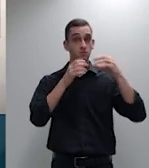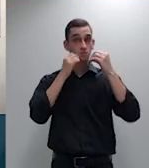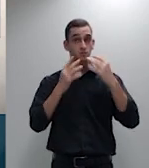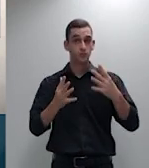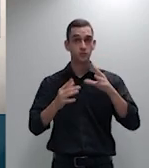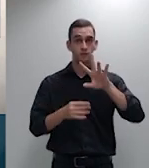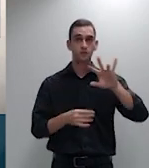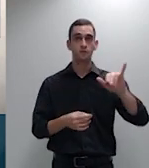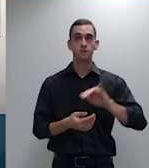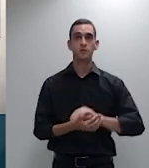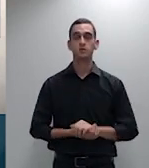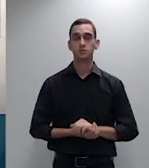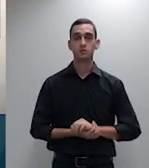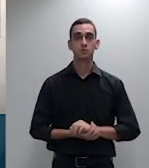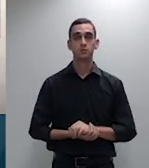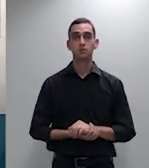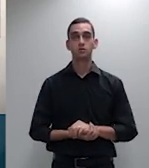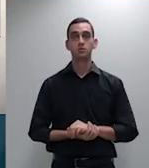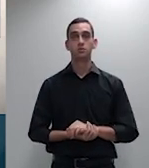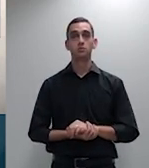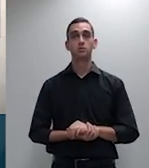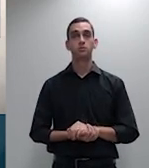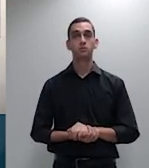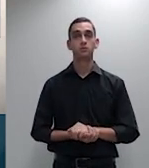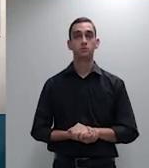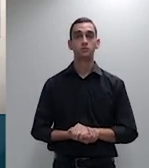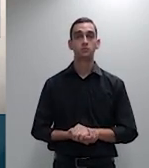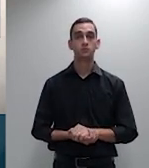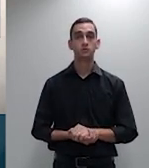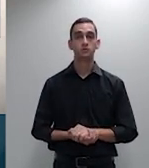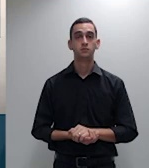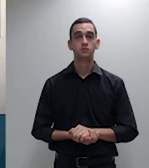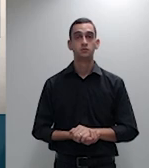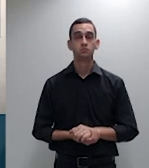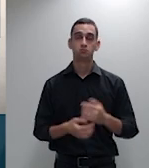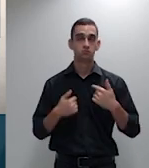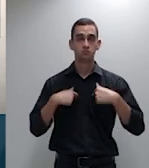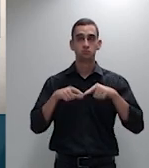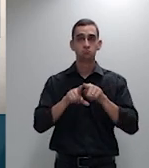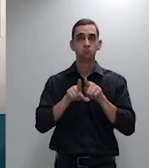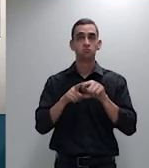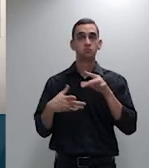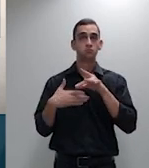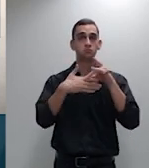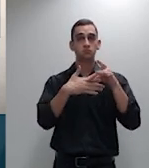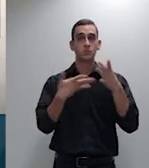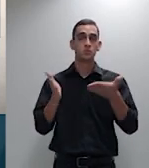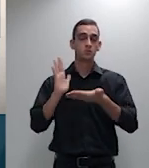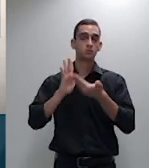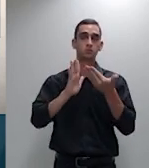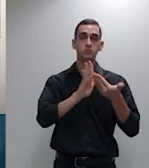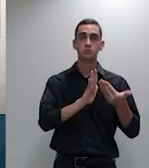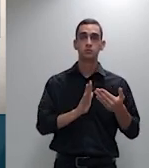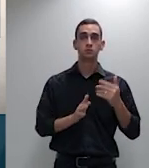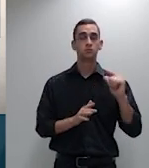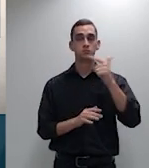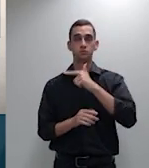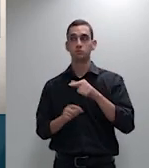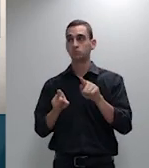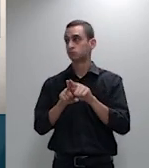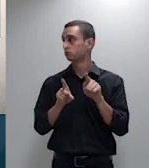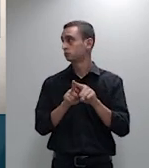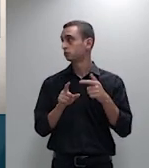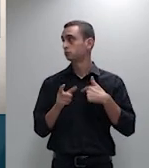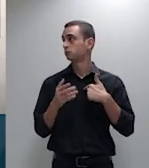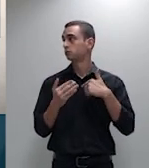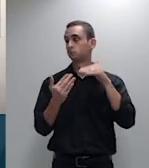Muito obrigado, ministro Moura Ribeiro. Eu também não tenho destaques ou adiamentos, estou de acordo com o único voto em